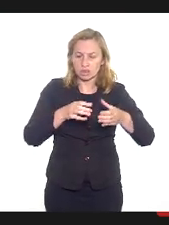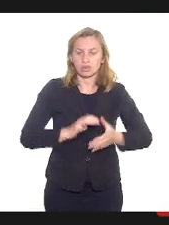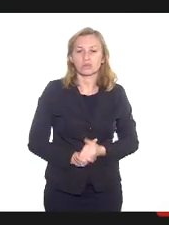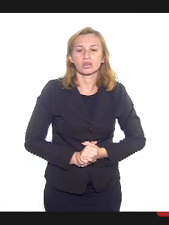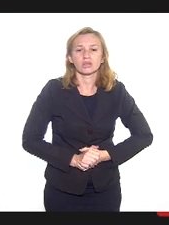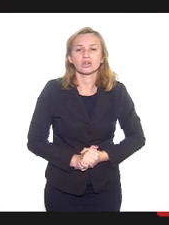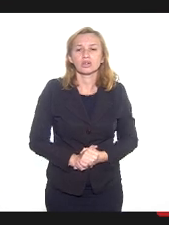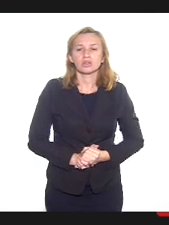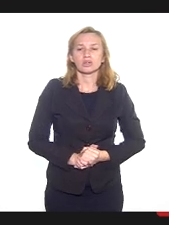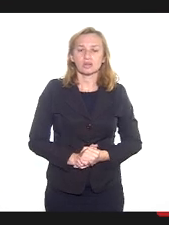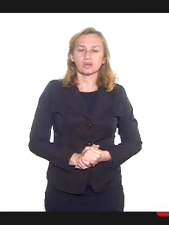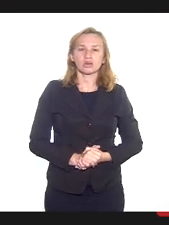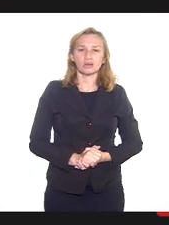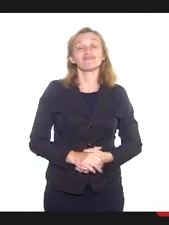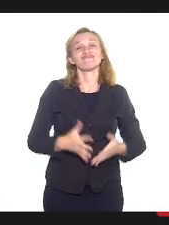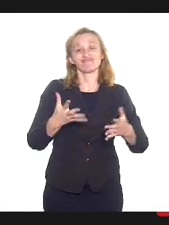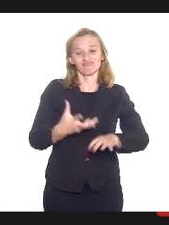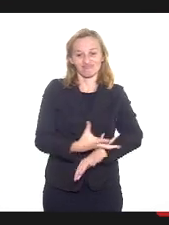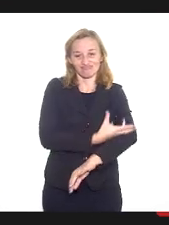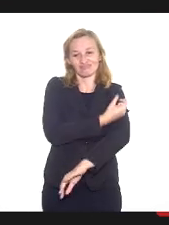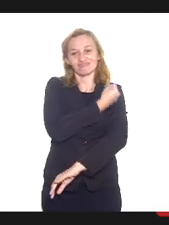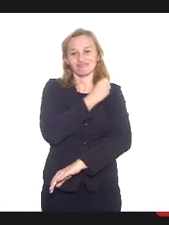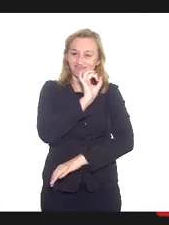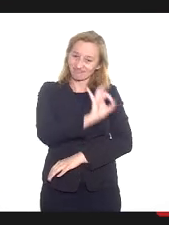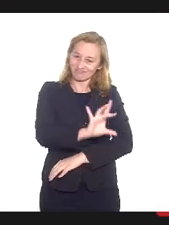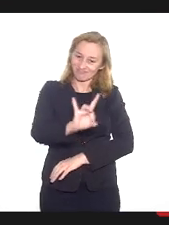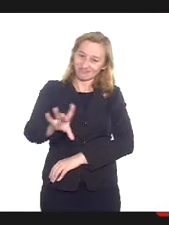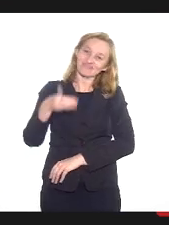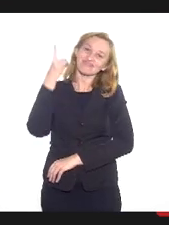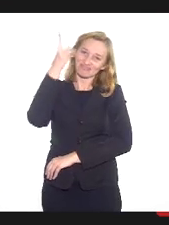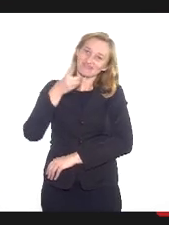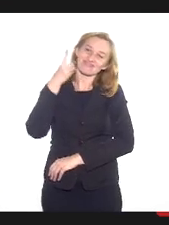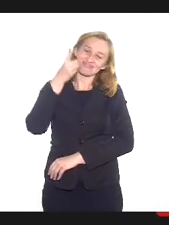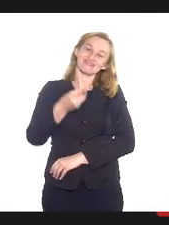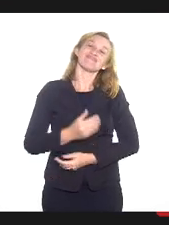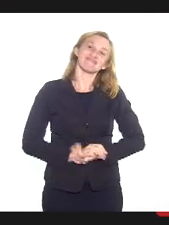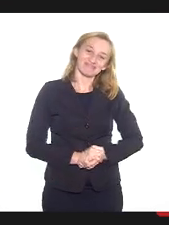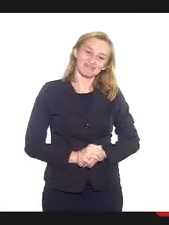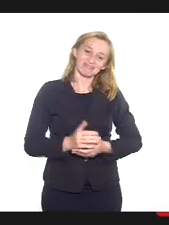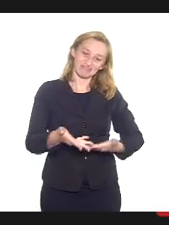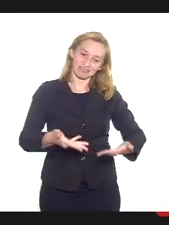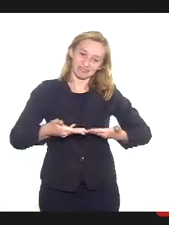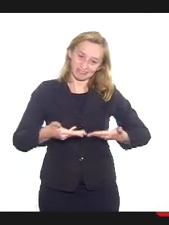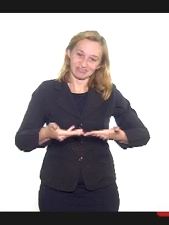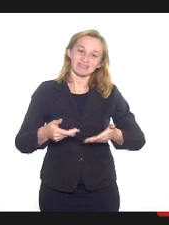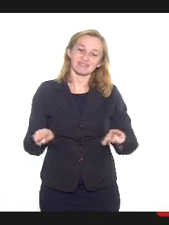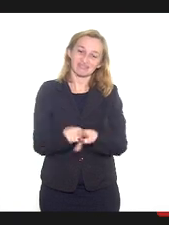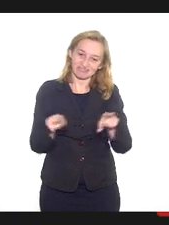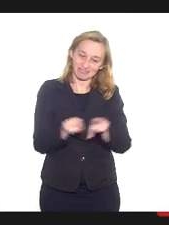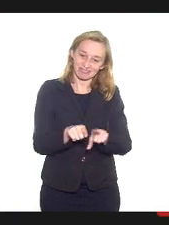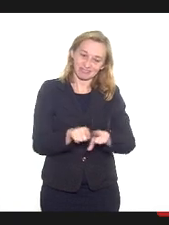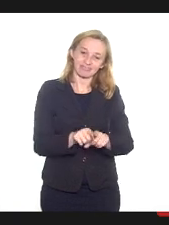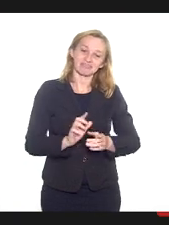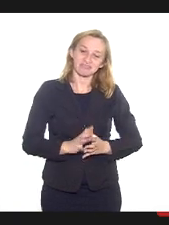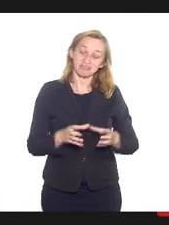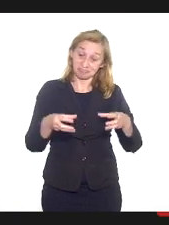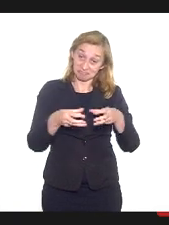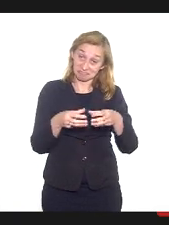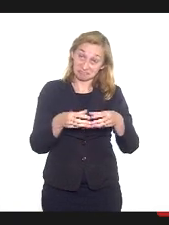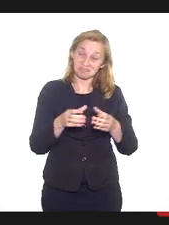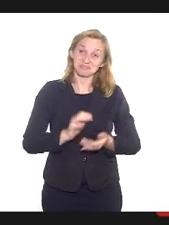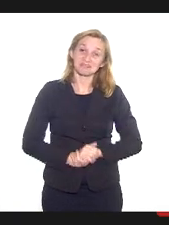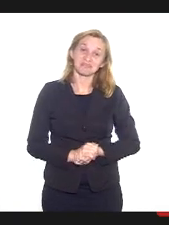cumprimento de forma emocionada cada um dos deputados que participam e dos convidados que participam dessa comissão